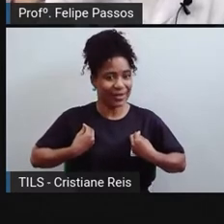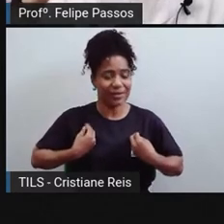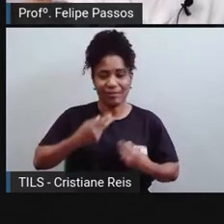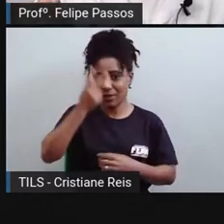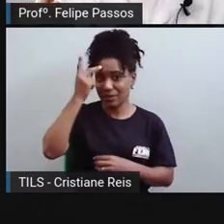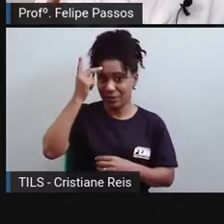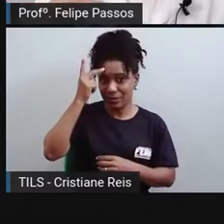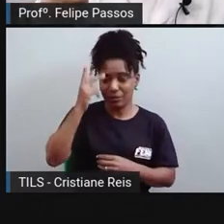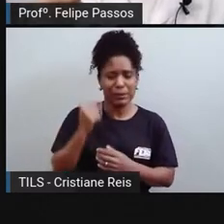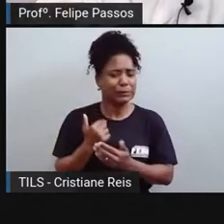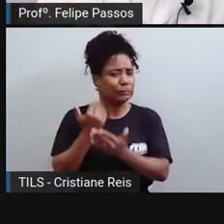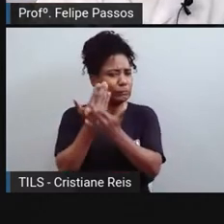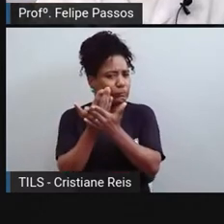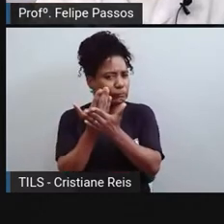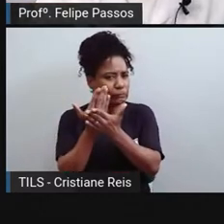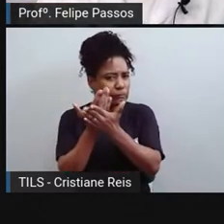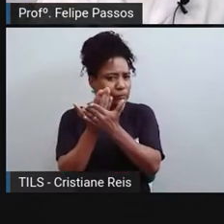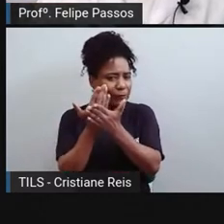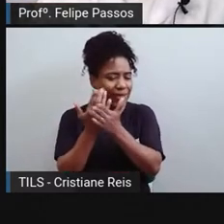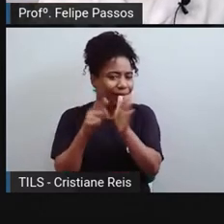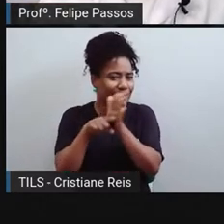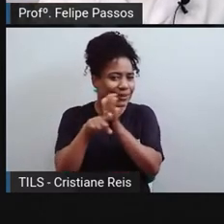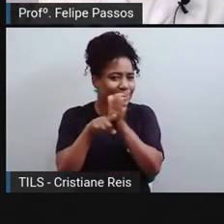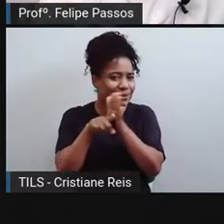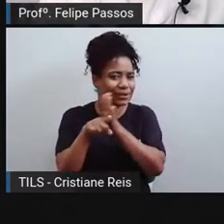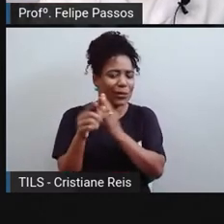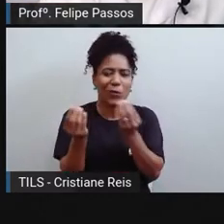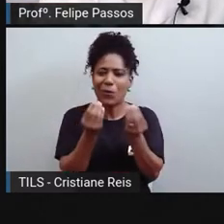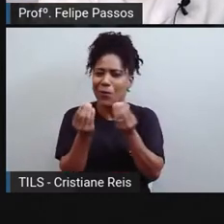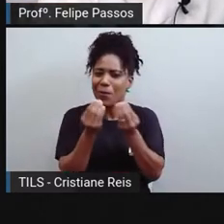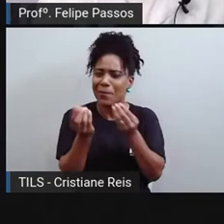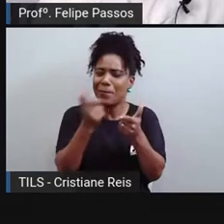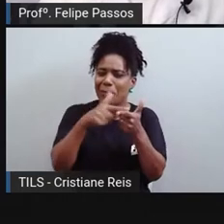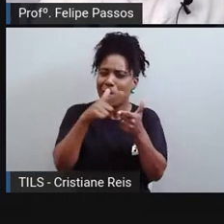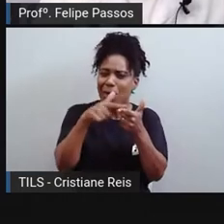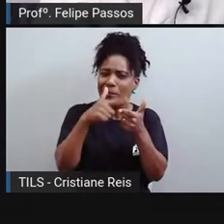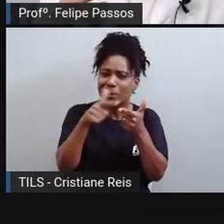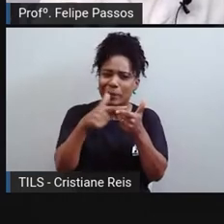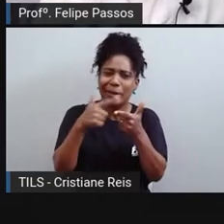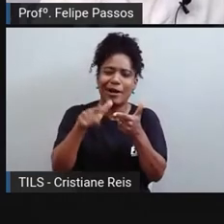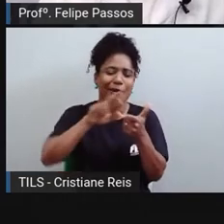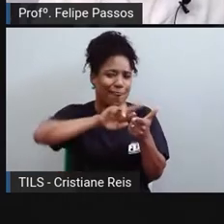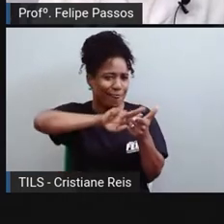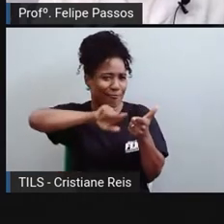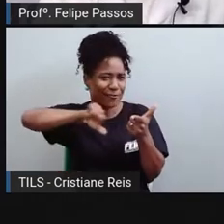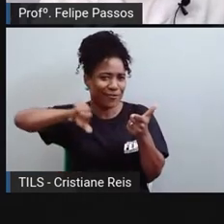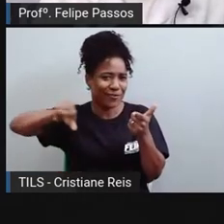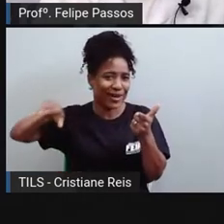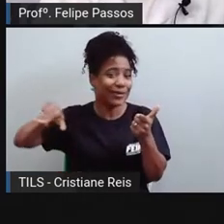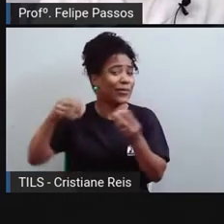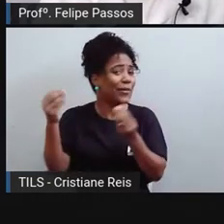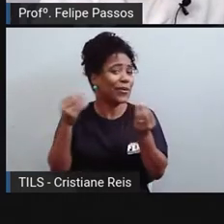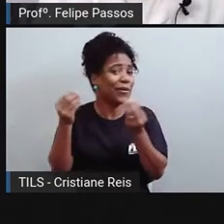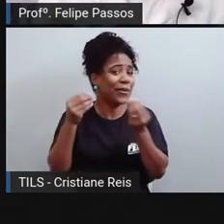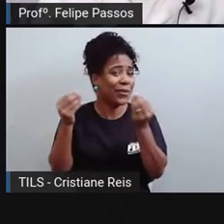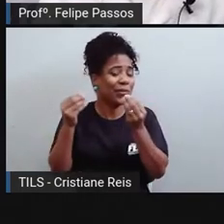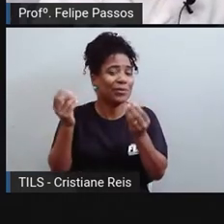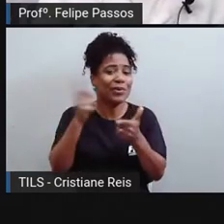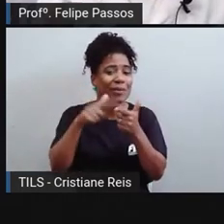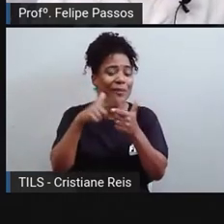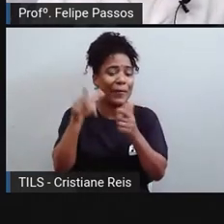investigação dos problemas e de quais as técnicas que o ser humano vai utilizar para resolver esses problemas,